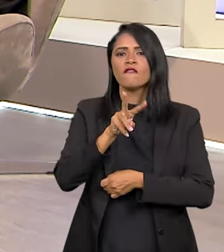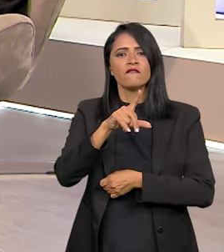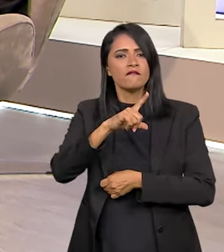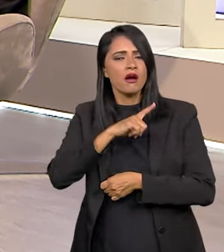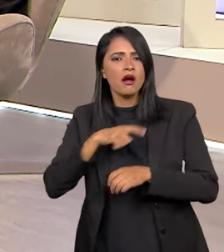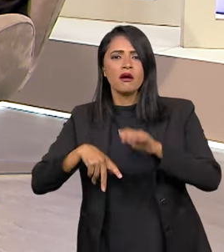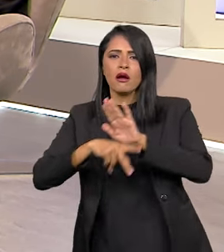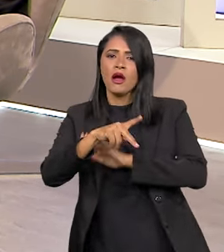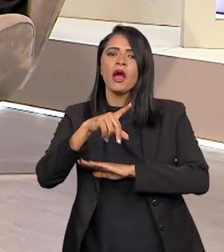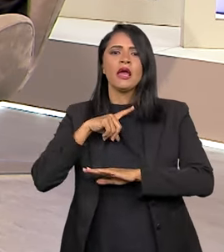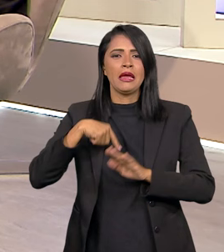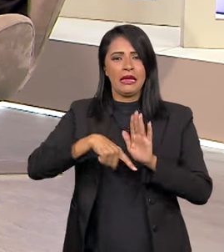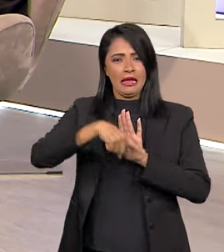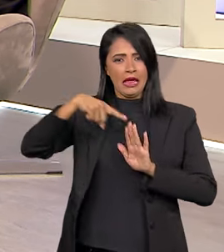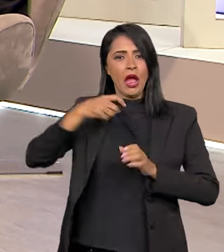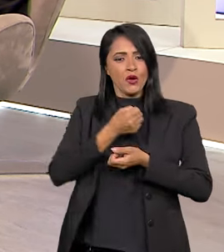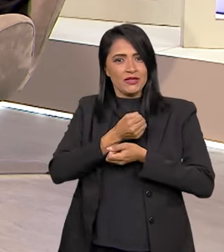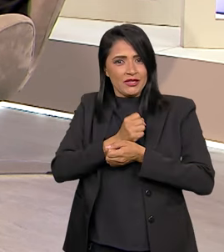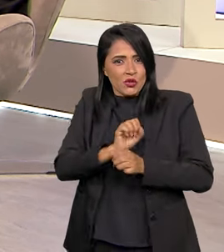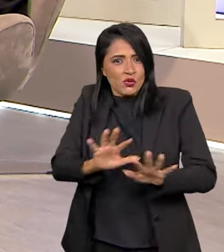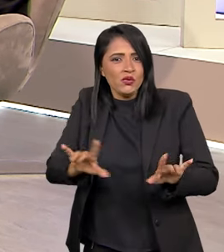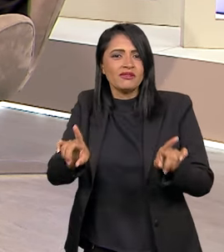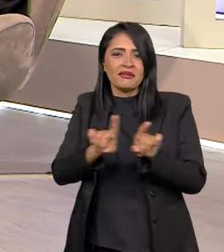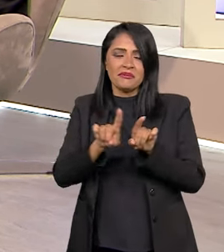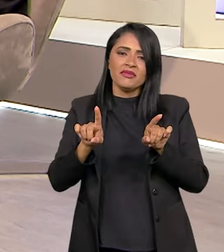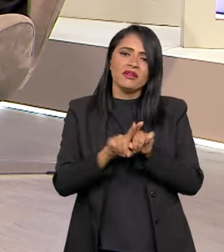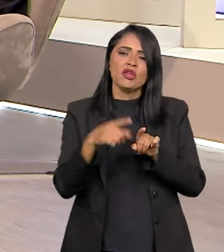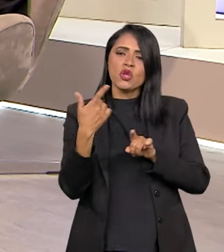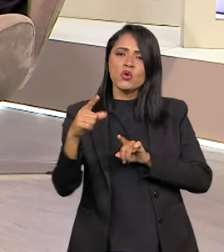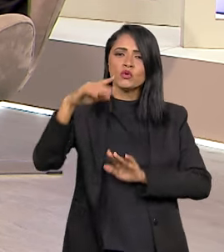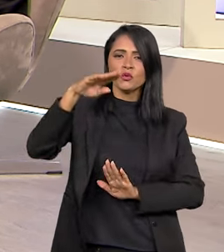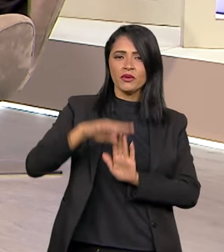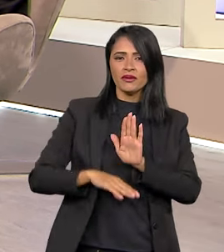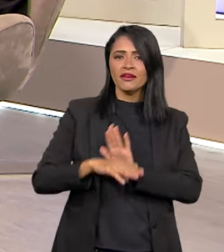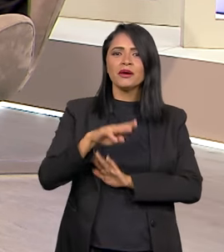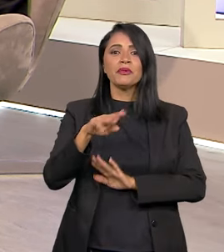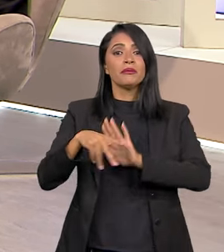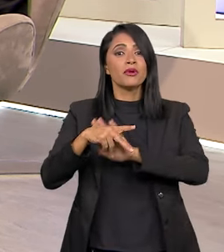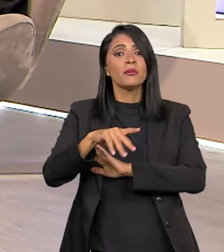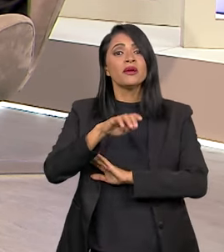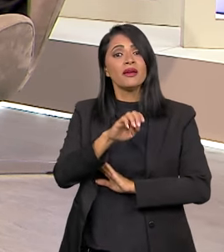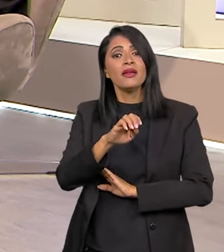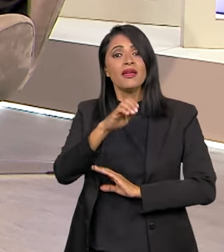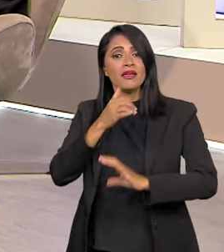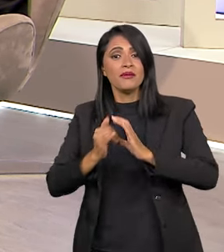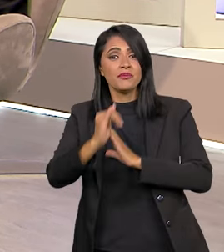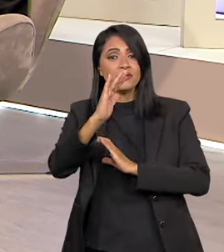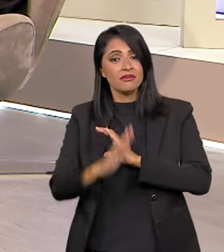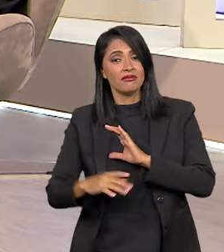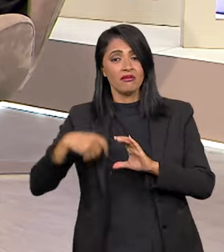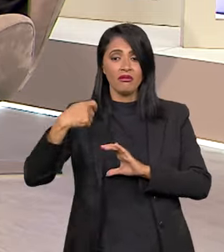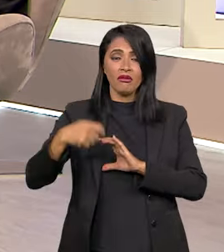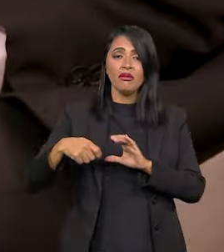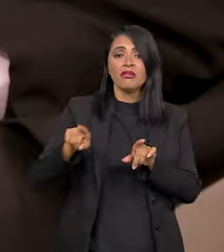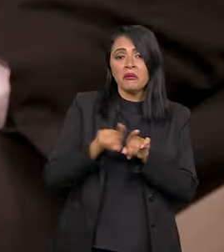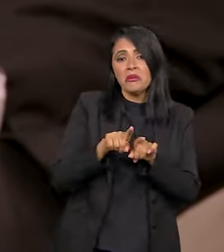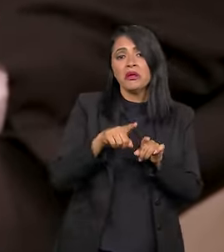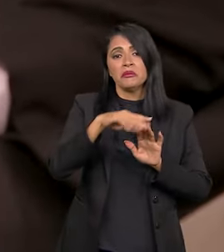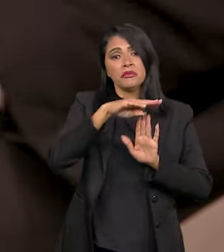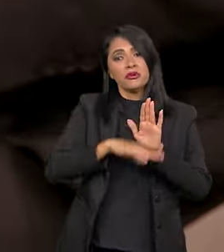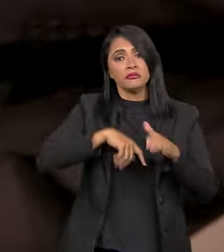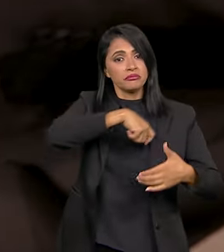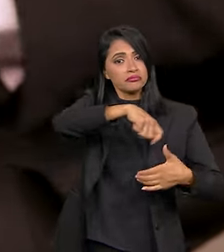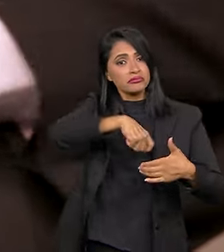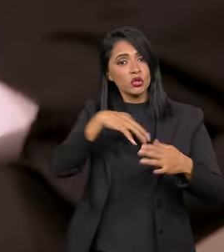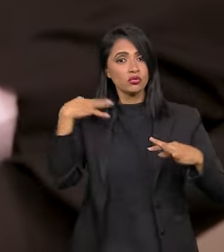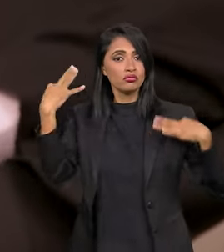vai ter jornalismo, vai ter o próprio Sem Censura e vai ter os programas que a IBC produz e os programas que a rede produz, principalmente da